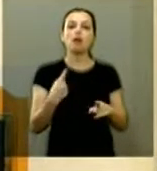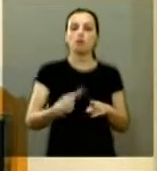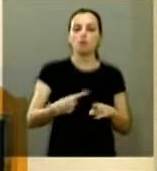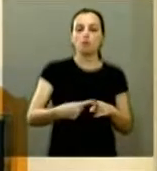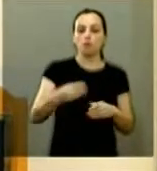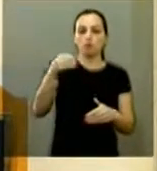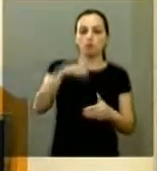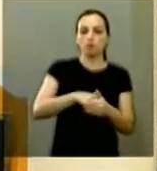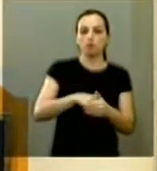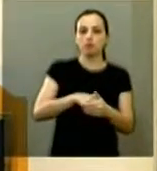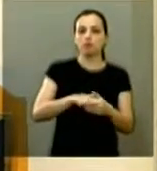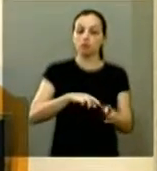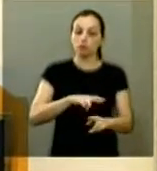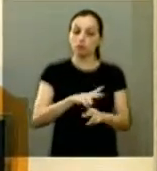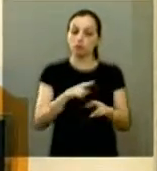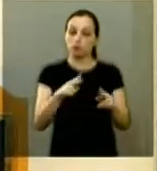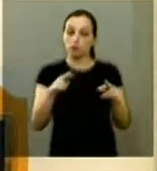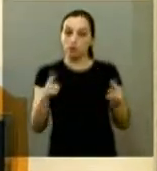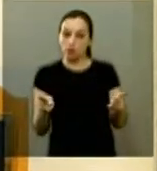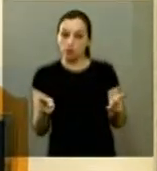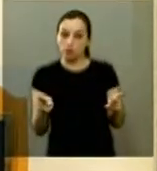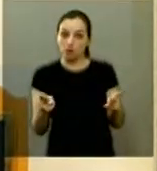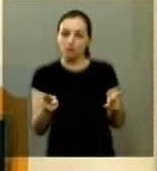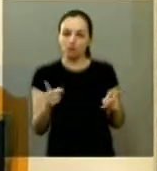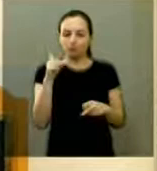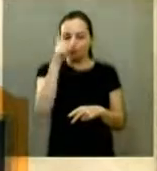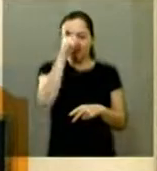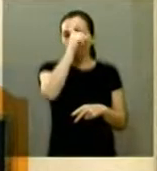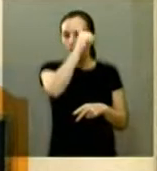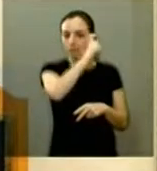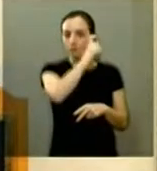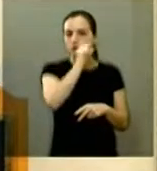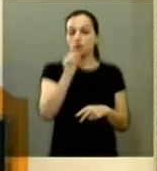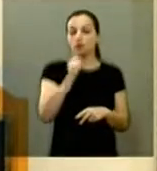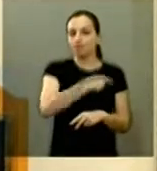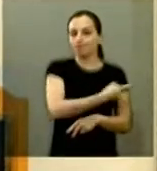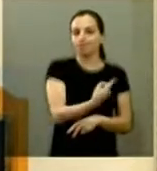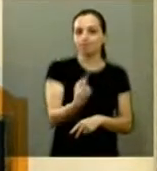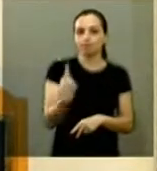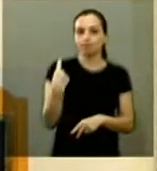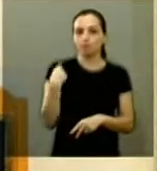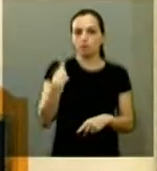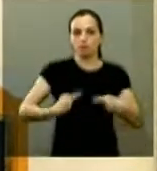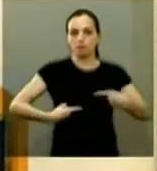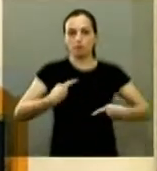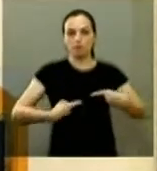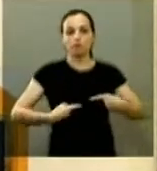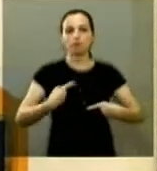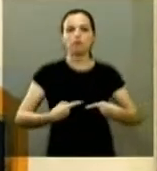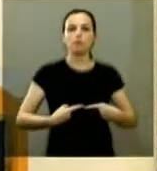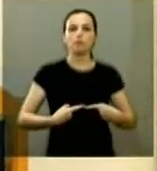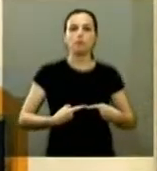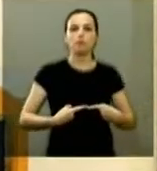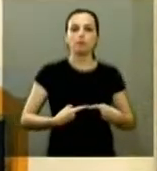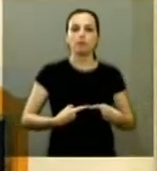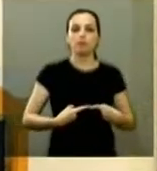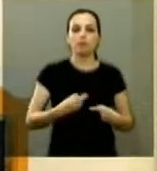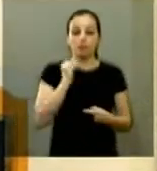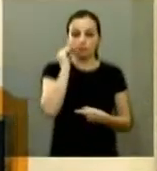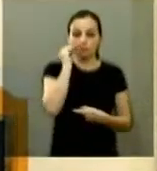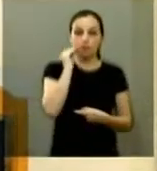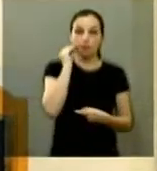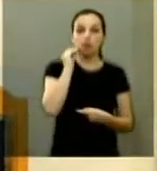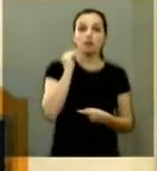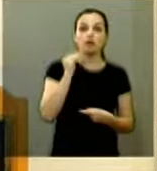eleição de fato atípica, foi uma eleição de fato muito difícil e que para nós, políticos, serve como experiência